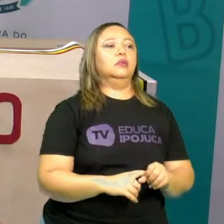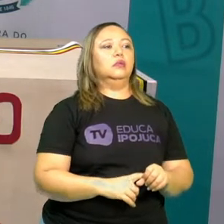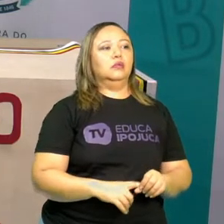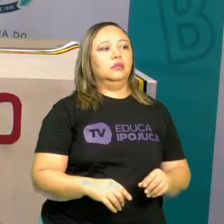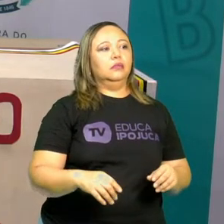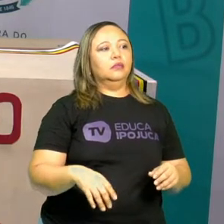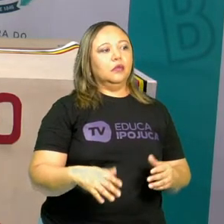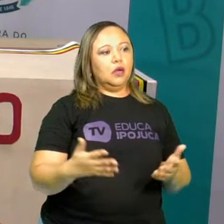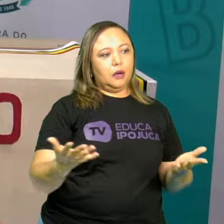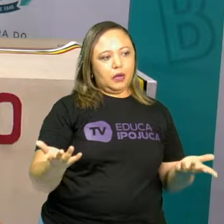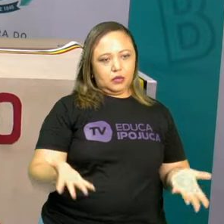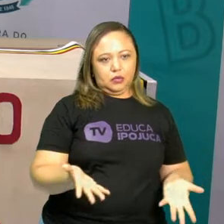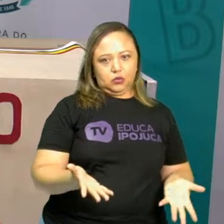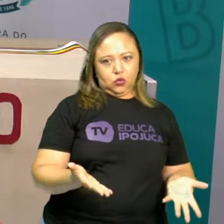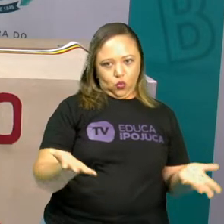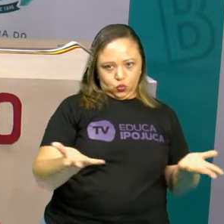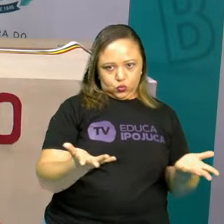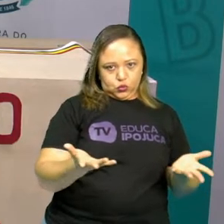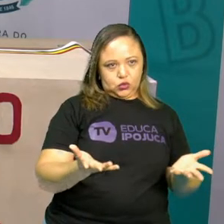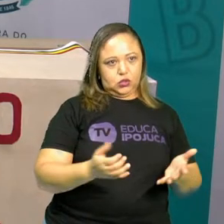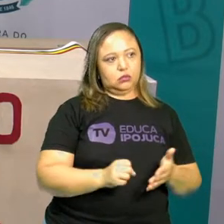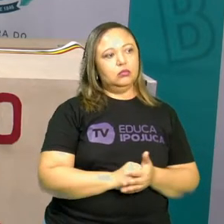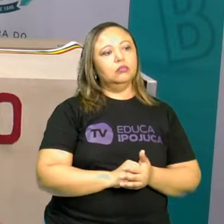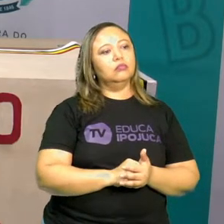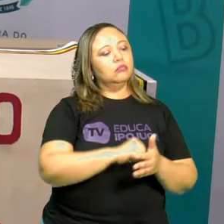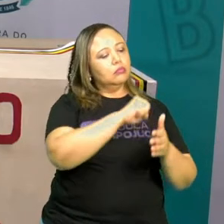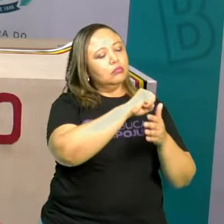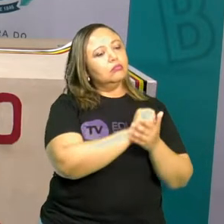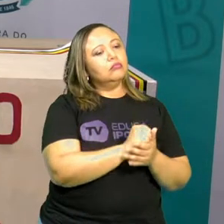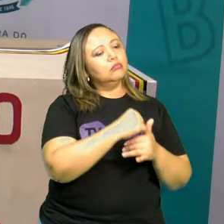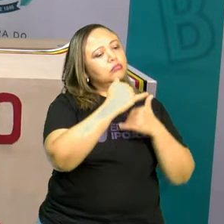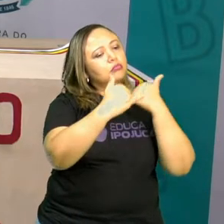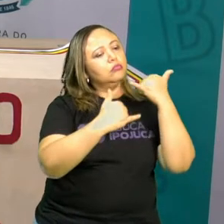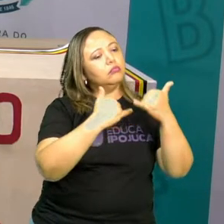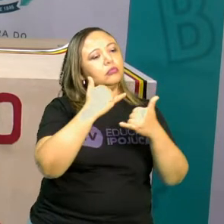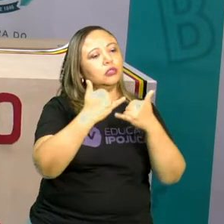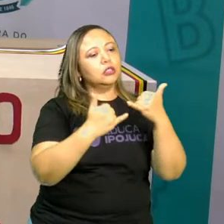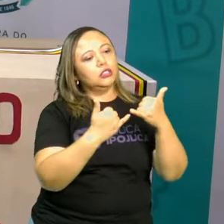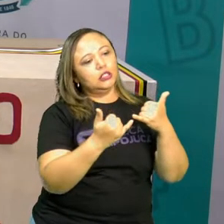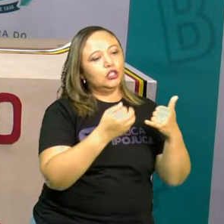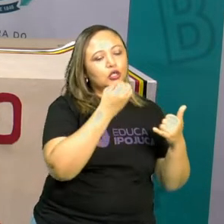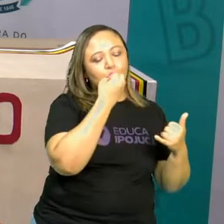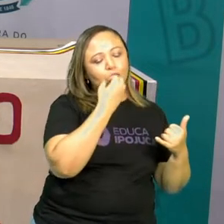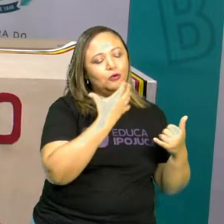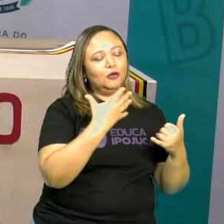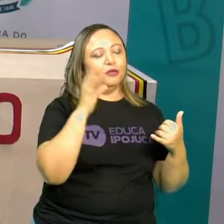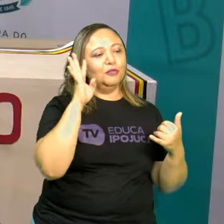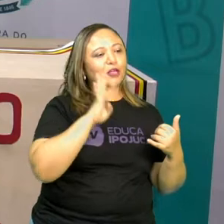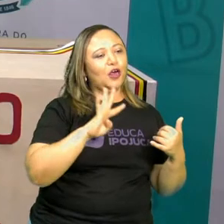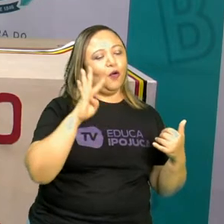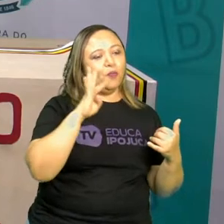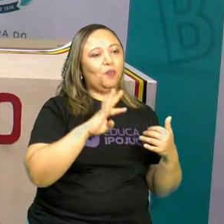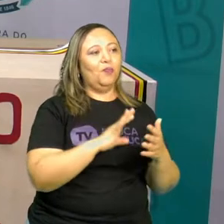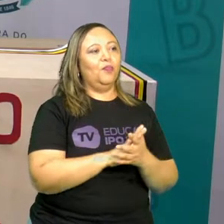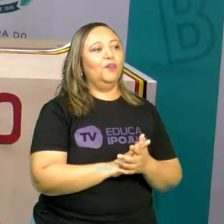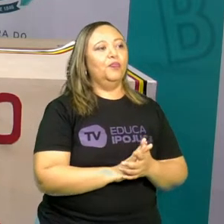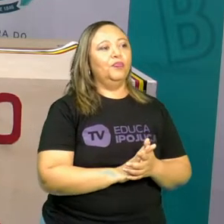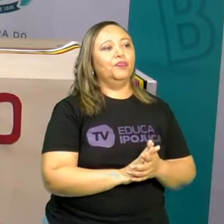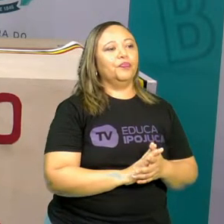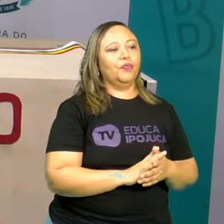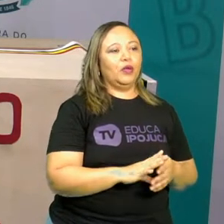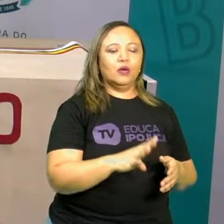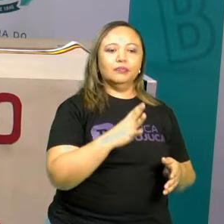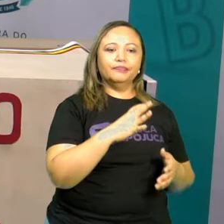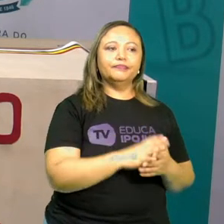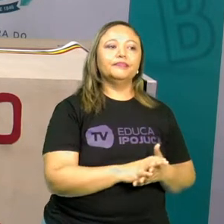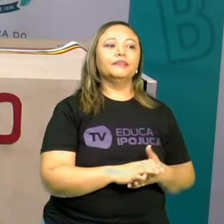historinha. E para hoje, a tia trouxe uma brincadeira muito legal. Não sei se vocês